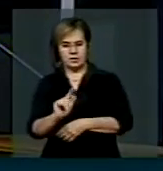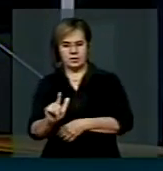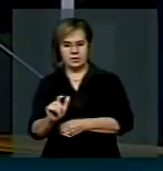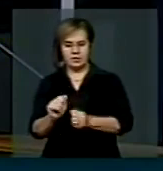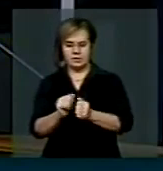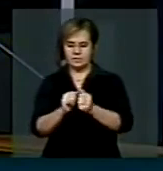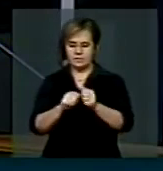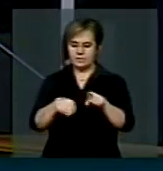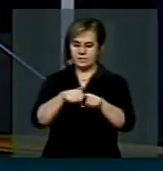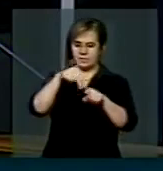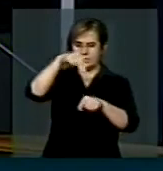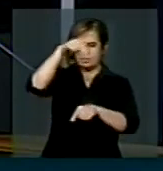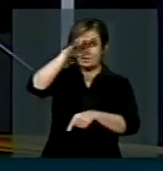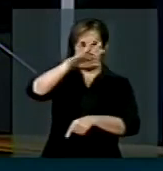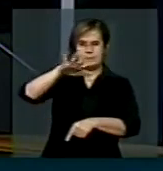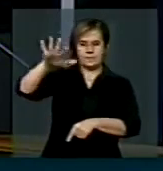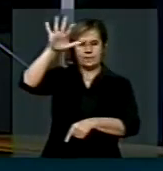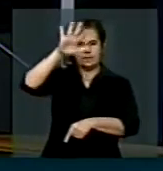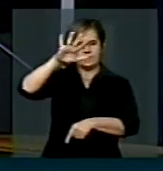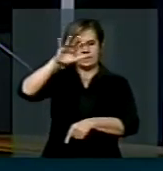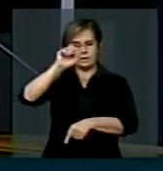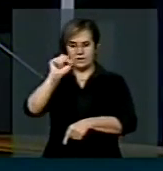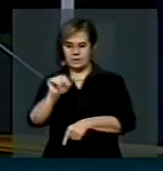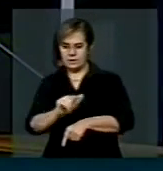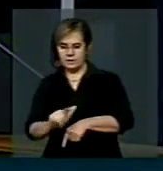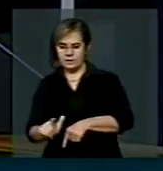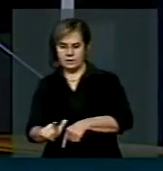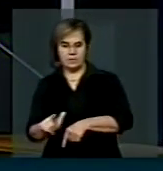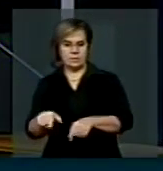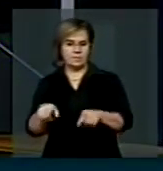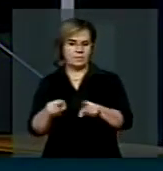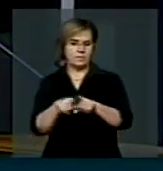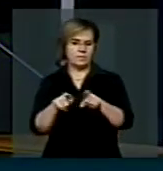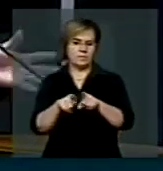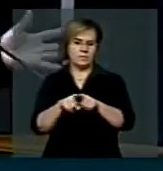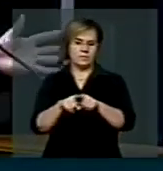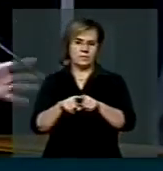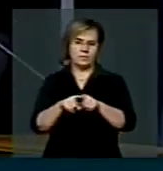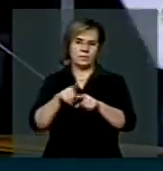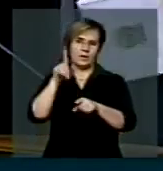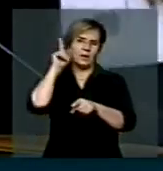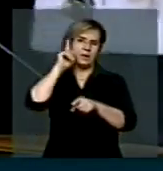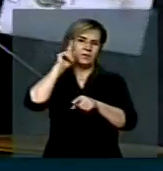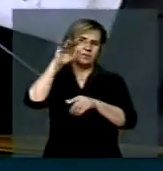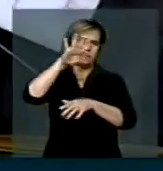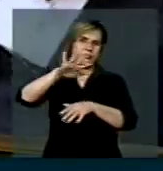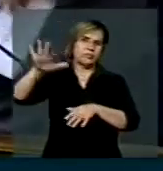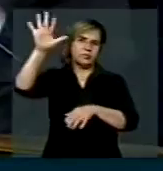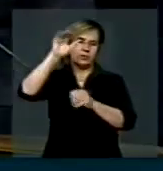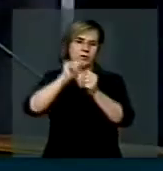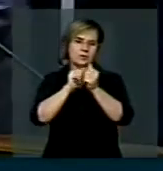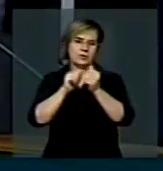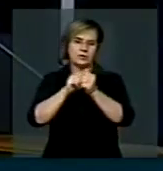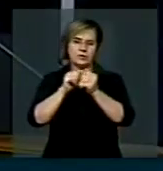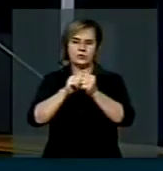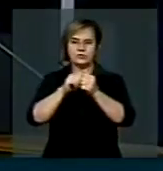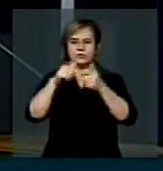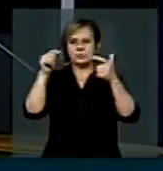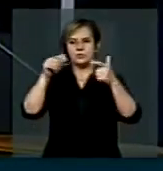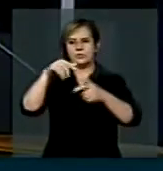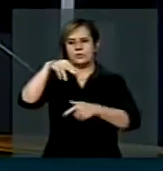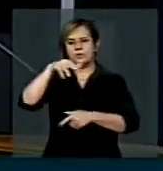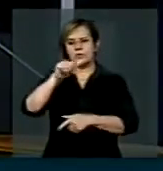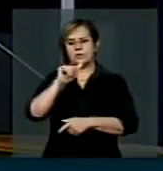Venezuela, lá no norte da América do Sul, na Venezuela, e também a América do Norte, lá com Miami. Então, este é o primeiro